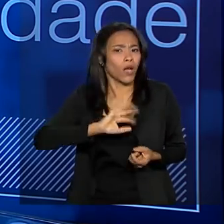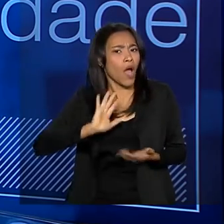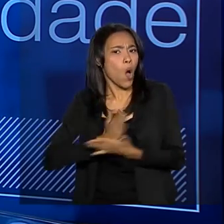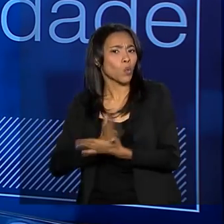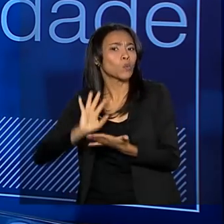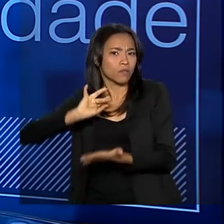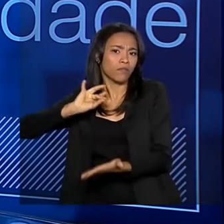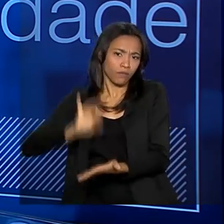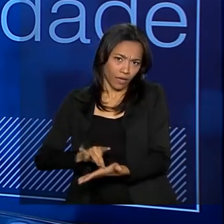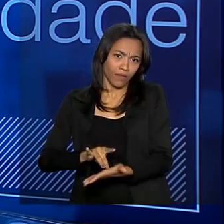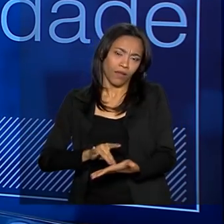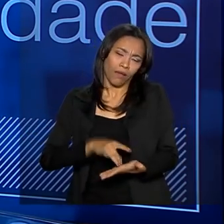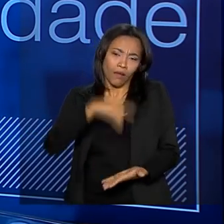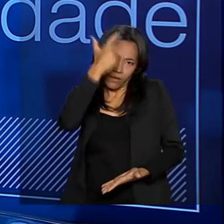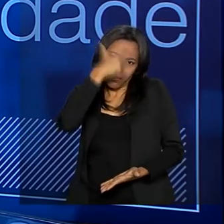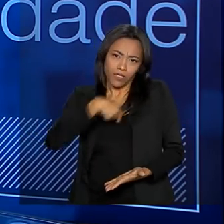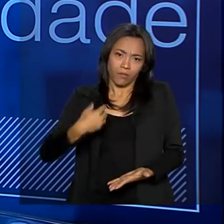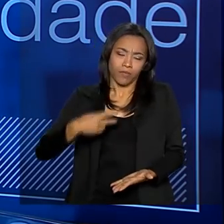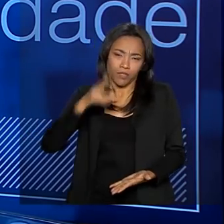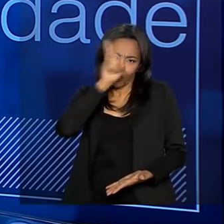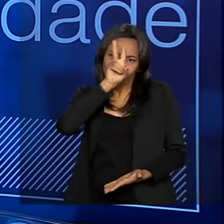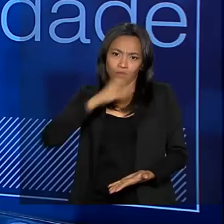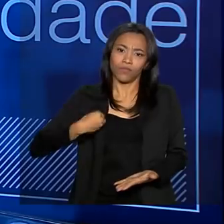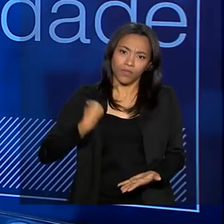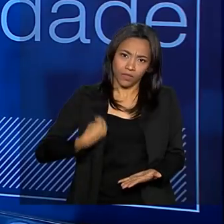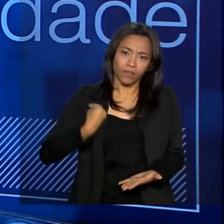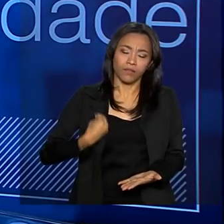verdadeiras da minha própria história de vida.